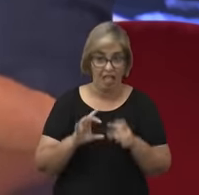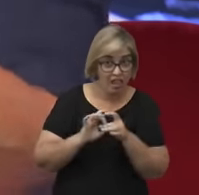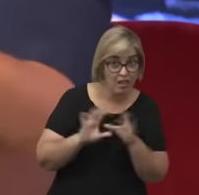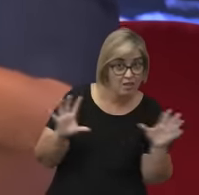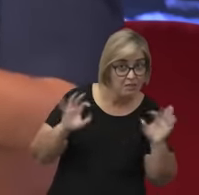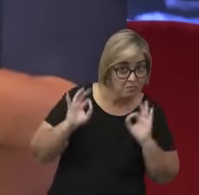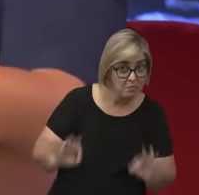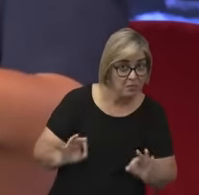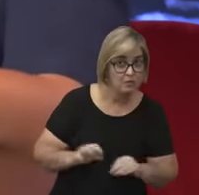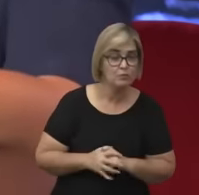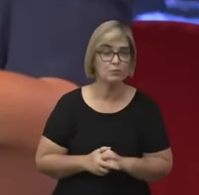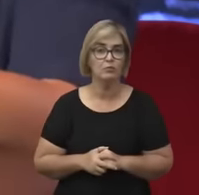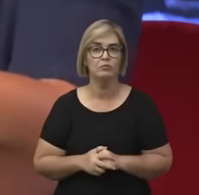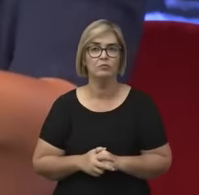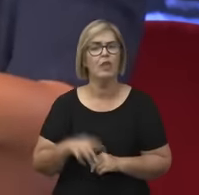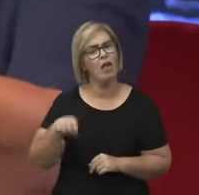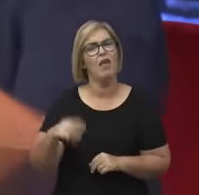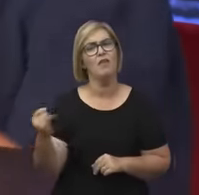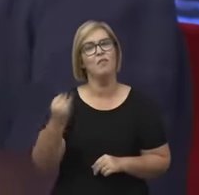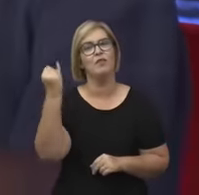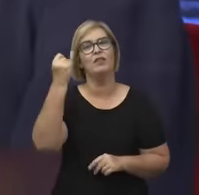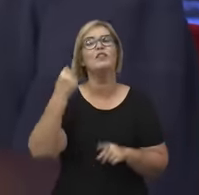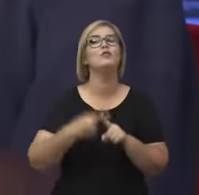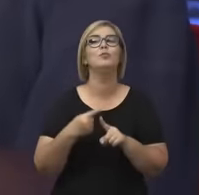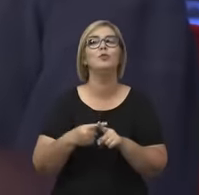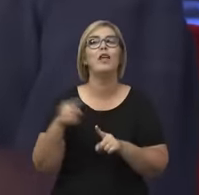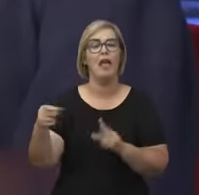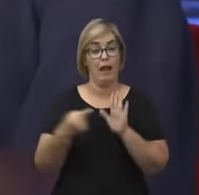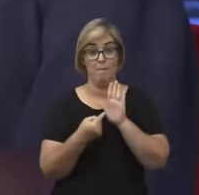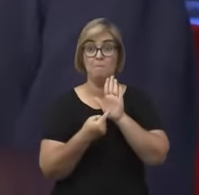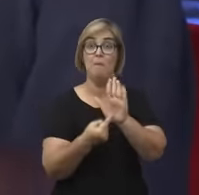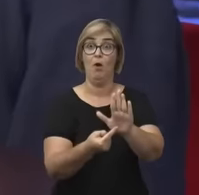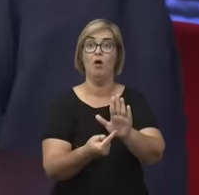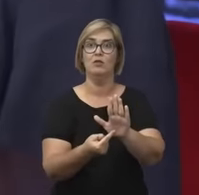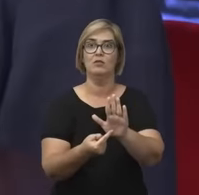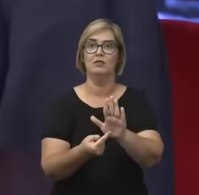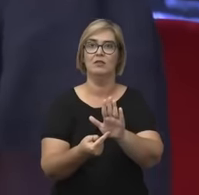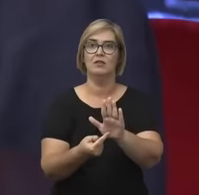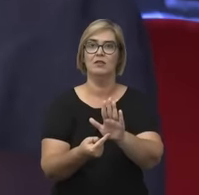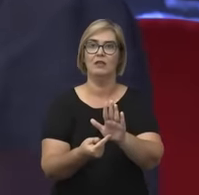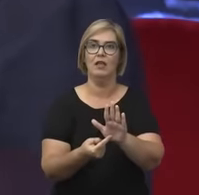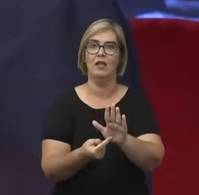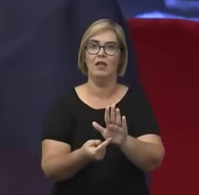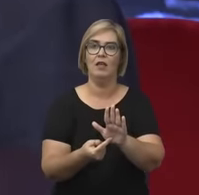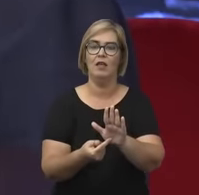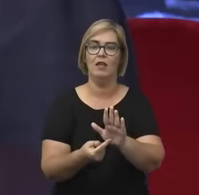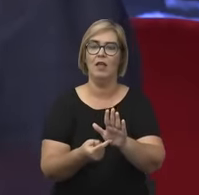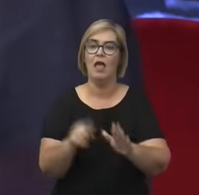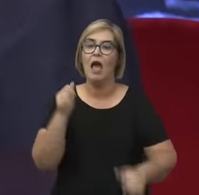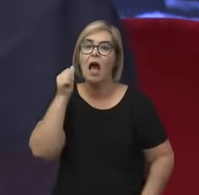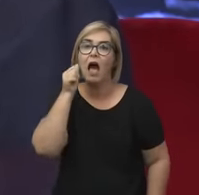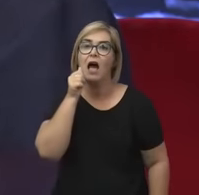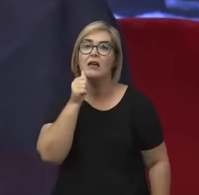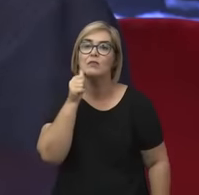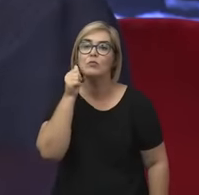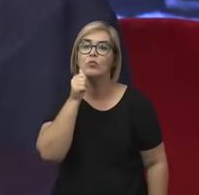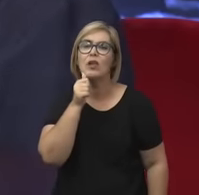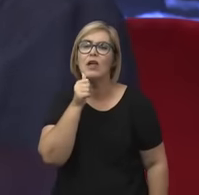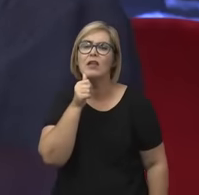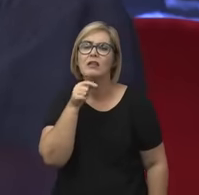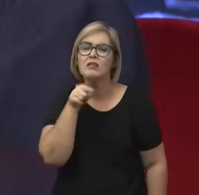isso é muito importante, porque ela coloca a situação social das mulheres no centro da justiça.